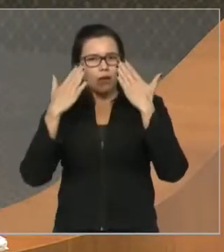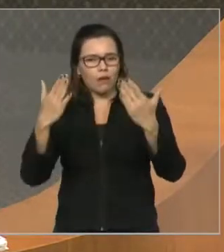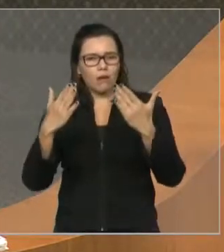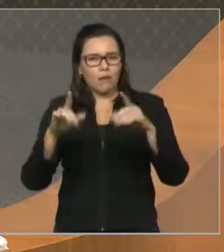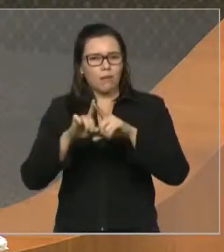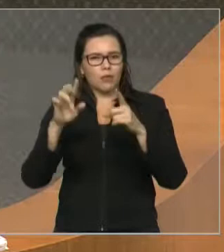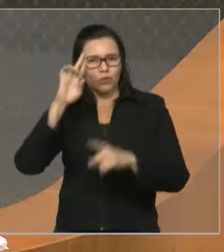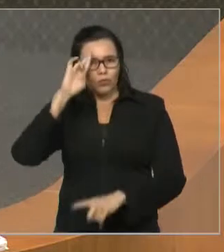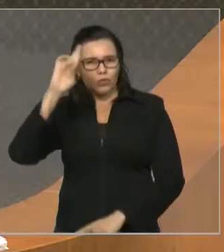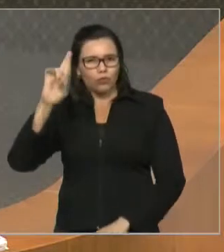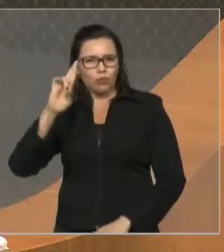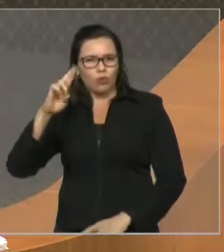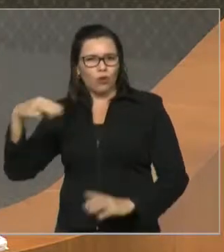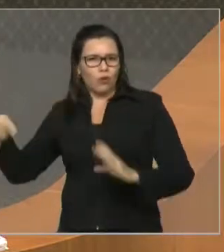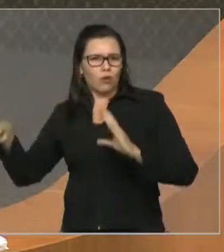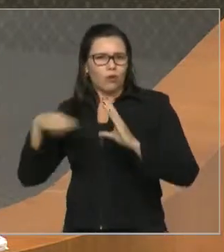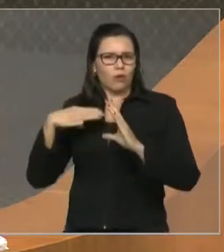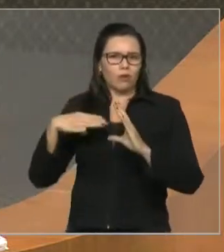os bens que são alienados.